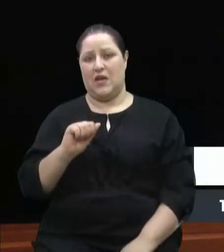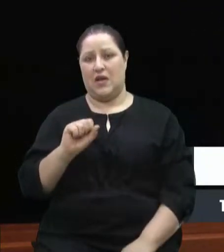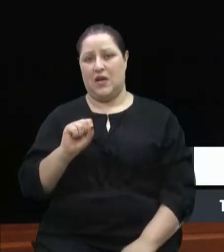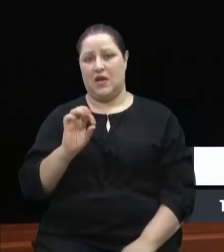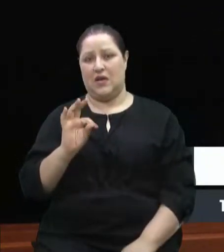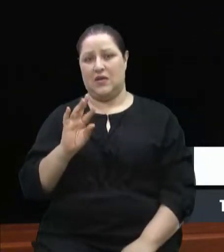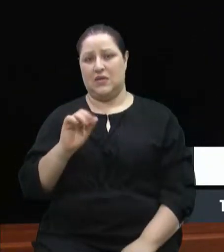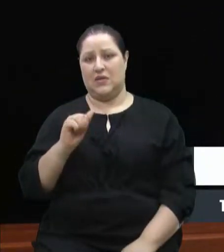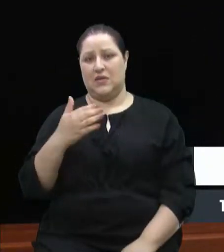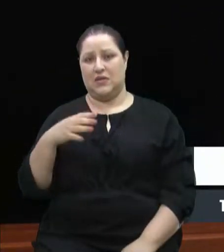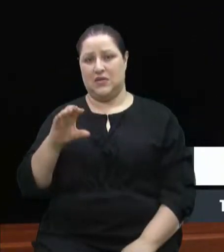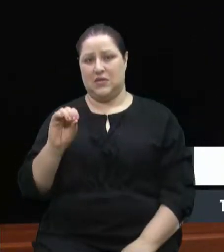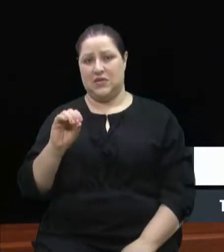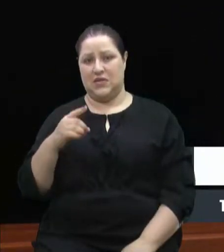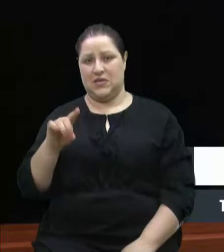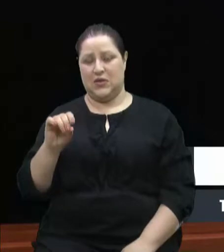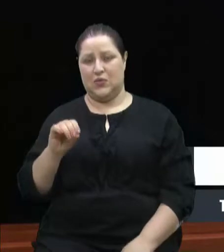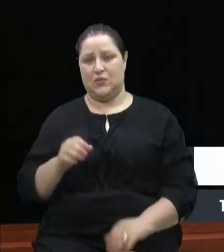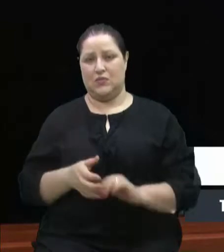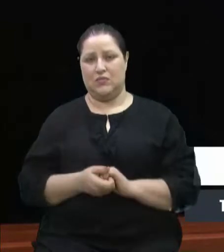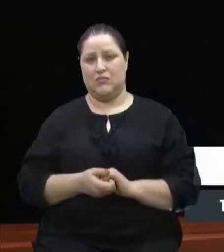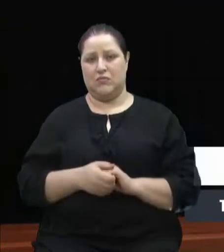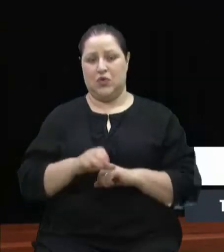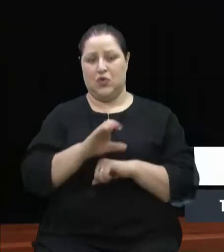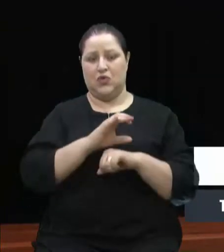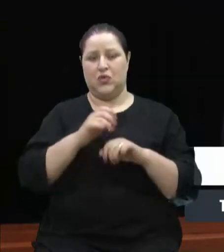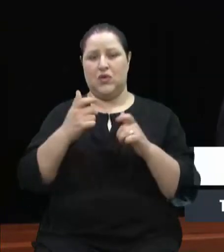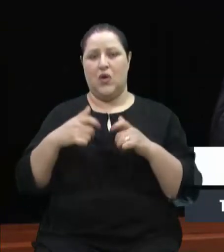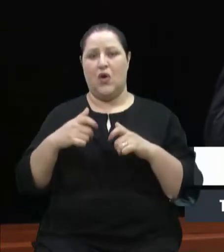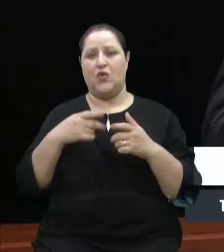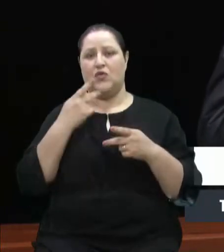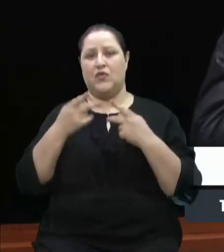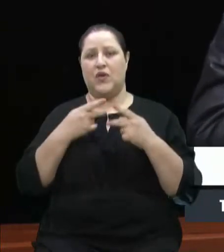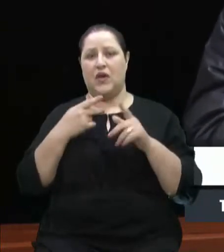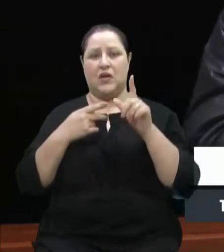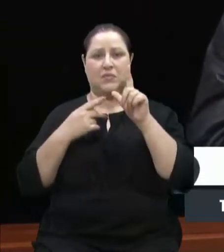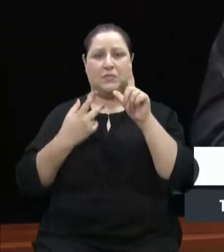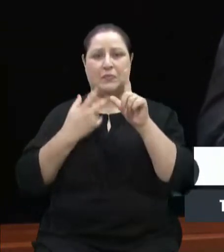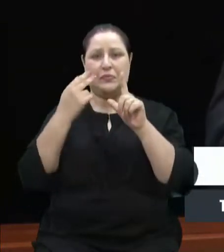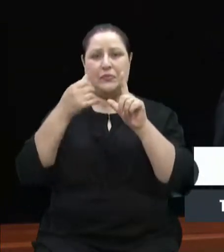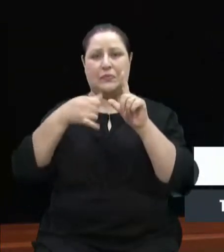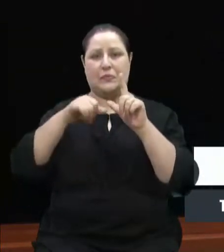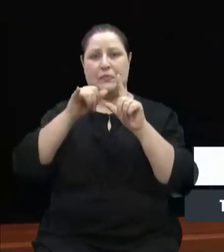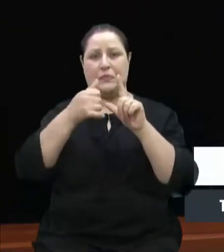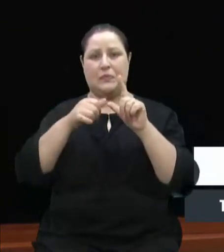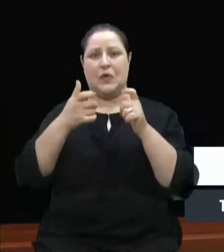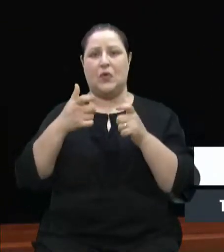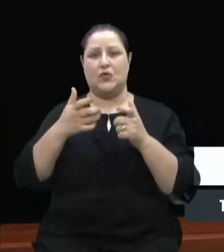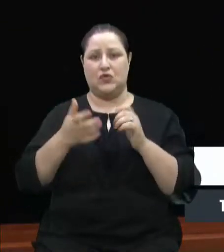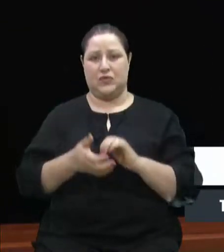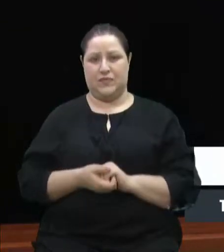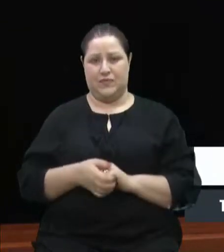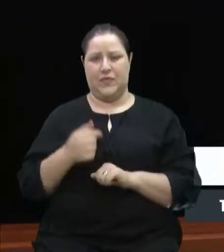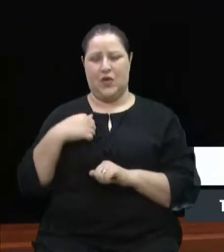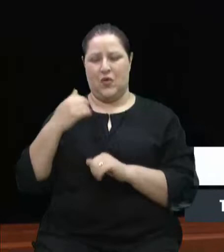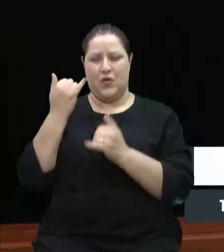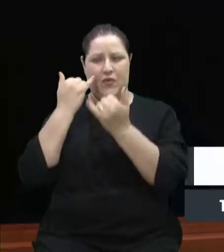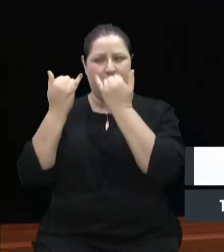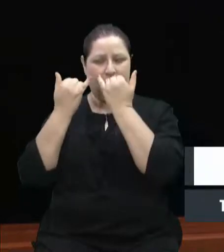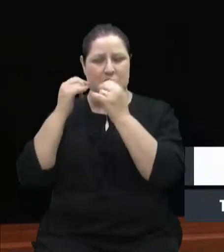Onde está na Constituição, isso é, me informando com poucas pessoas do área do jurídico,